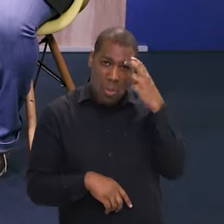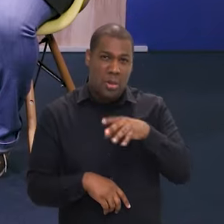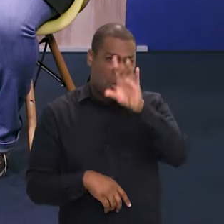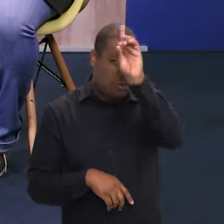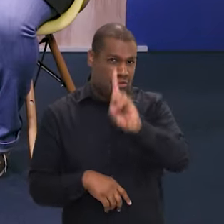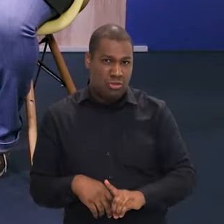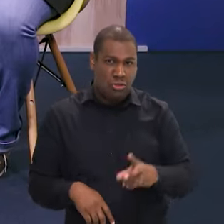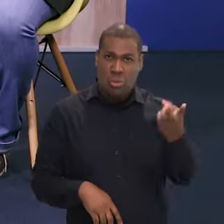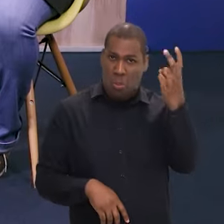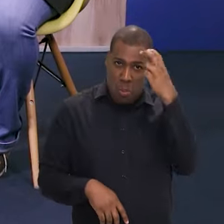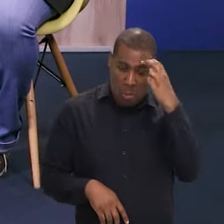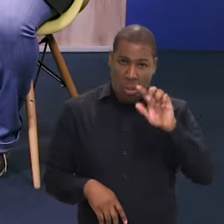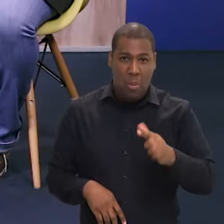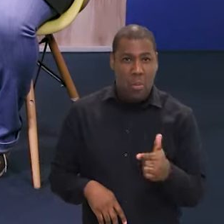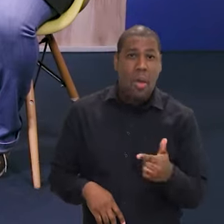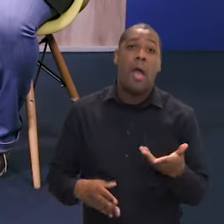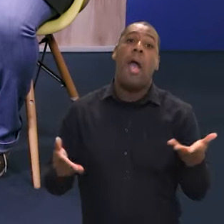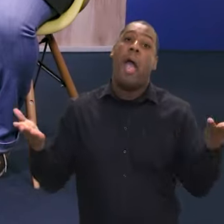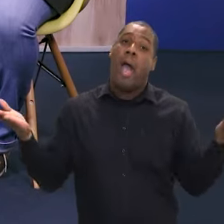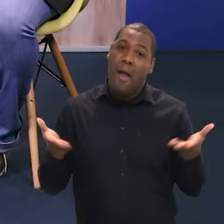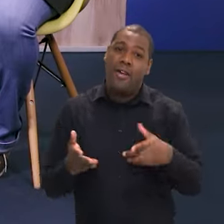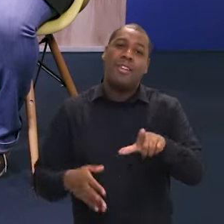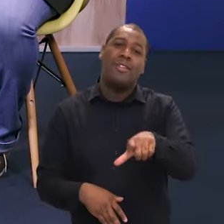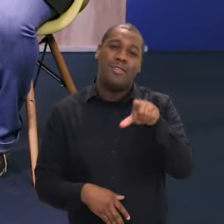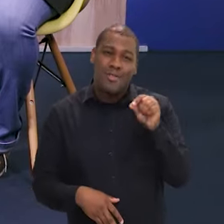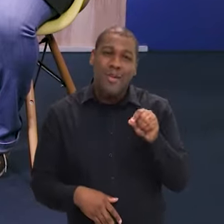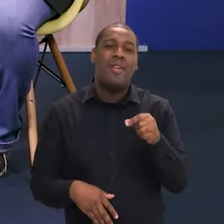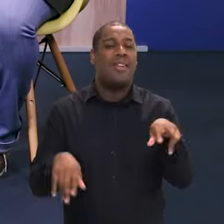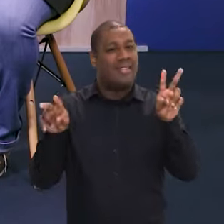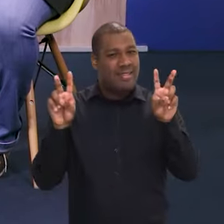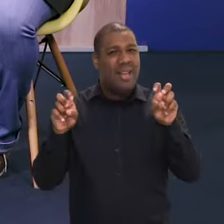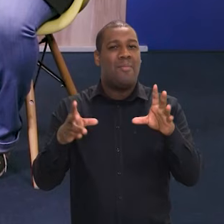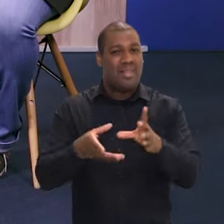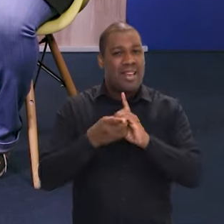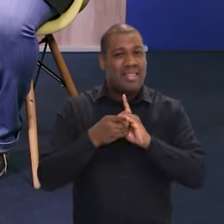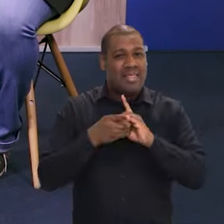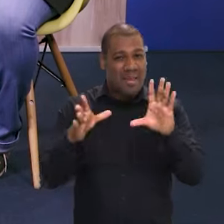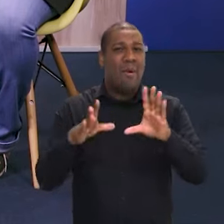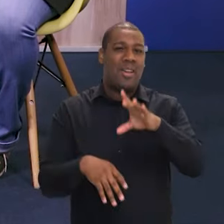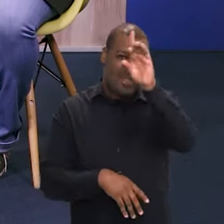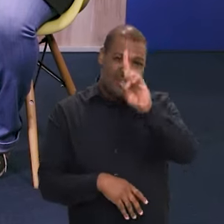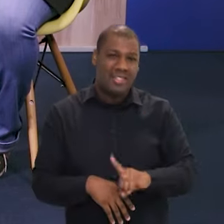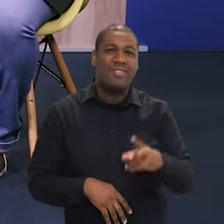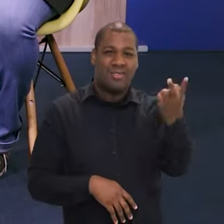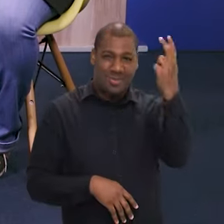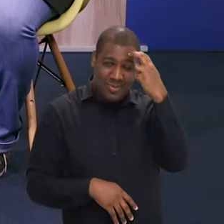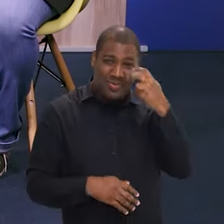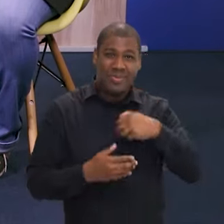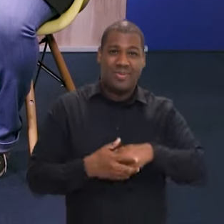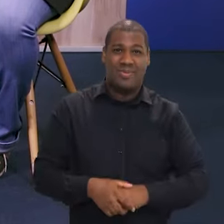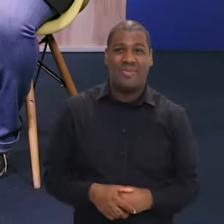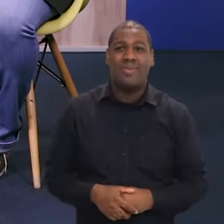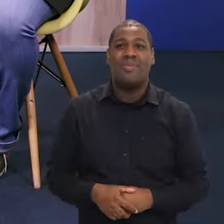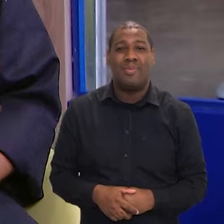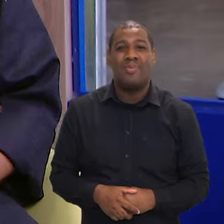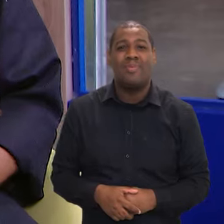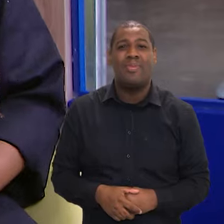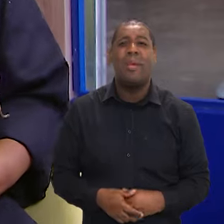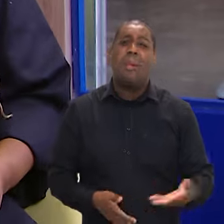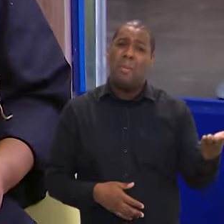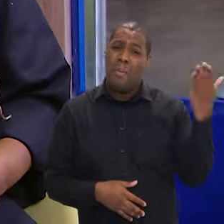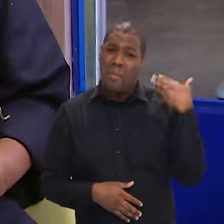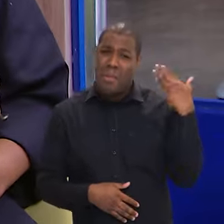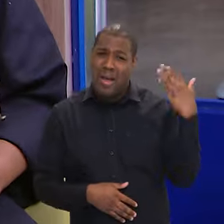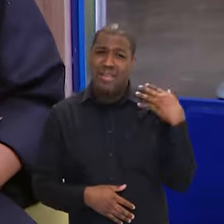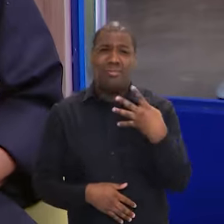fundamentais, foi escolhido a dedo esse tema? Olha, foi escolhido sim por esse propósito. Foi